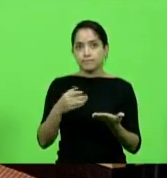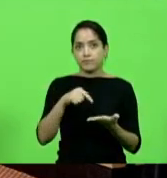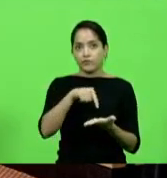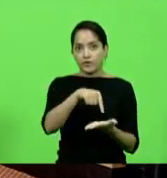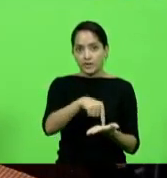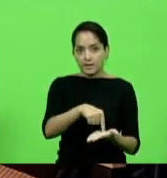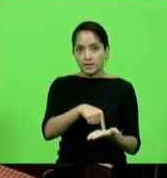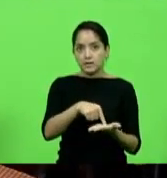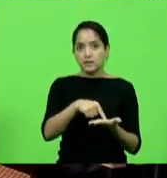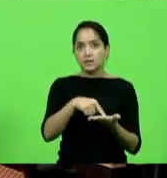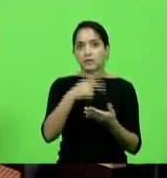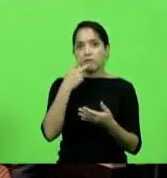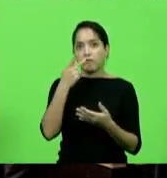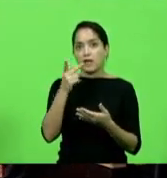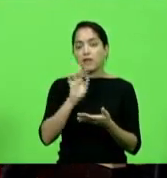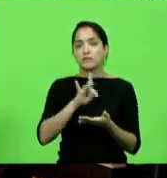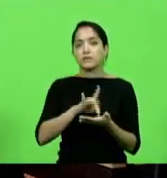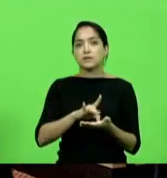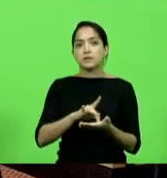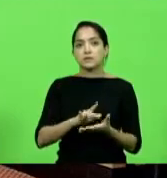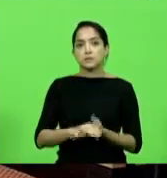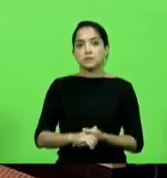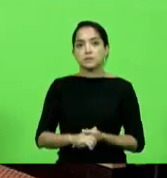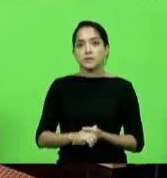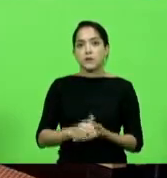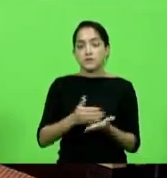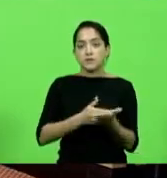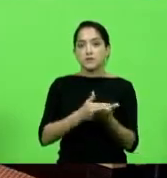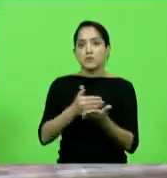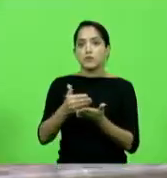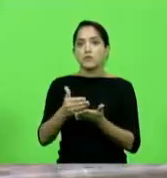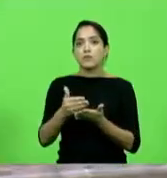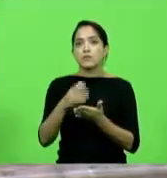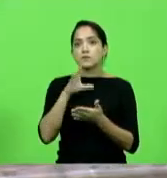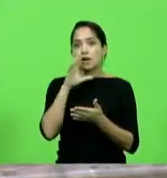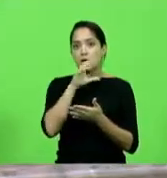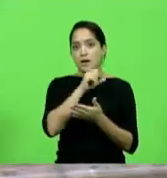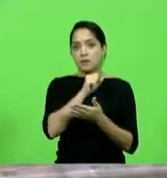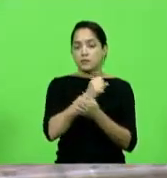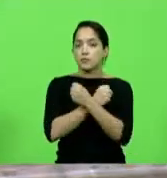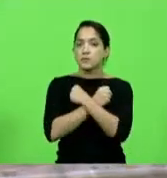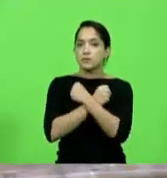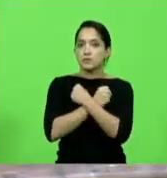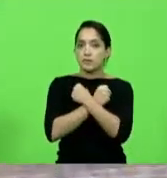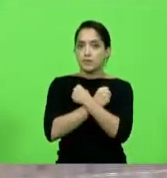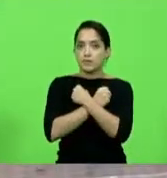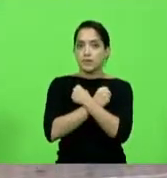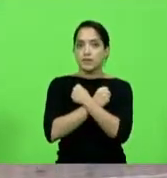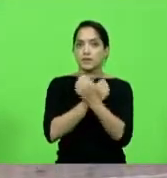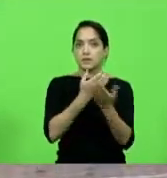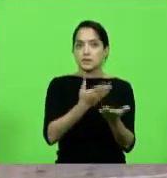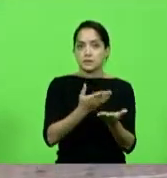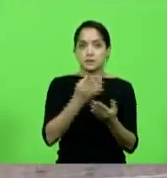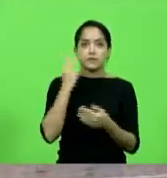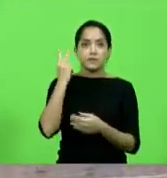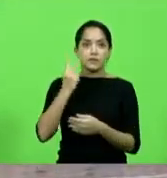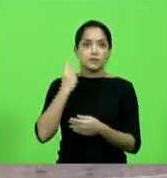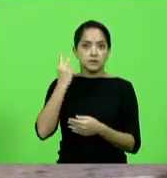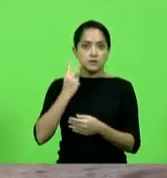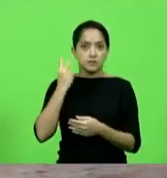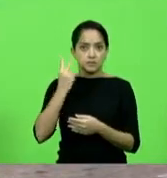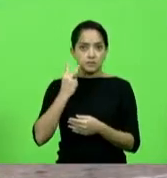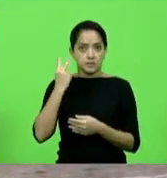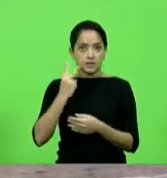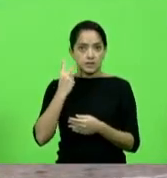aqui no plenário. Hoje vou começar aqui rapidamente, só mandando um abraço para a vereadora comunista lá de